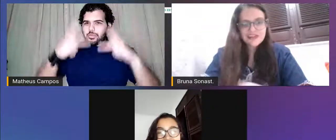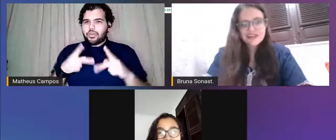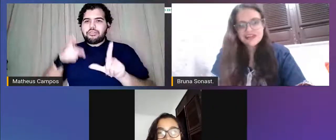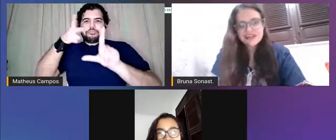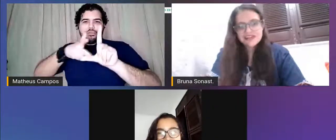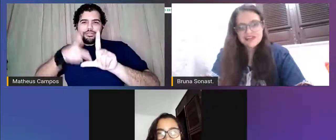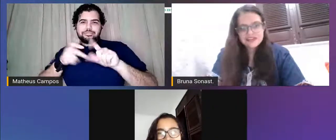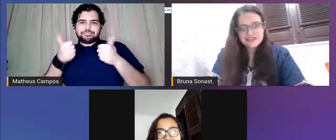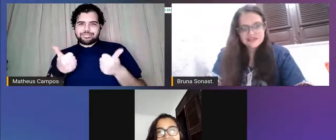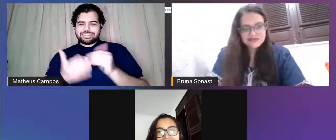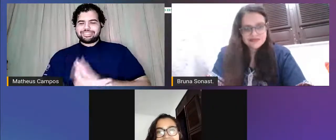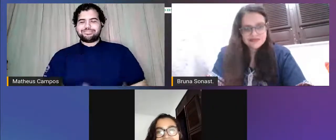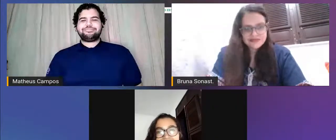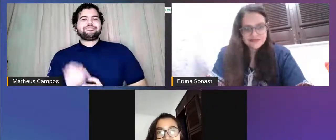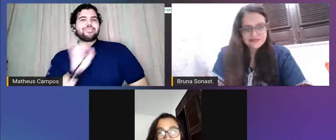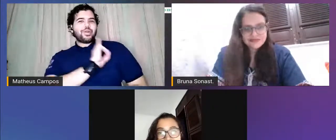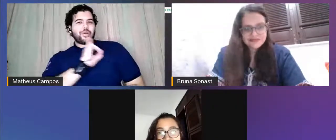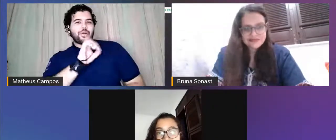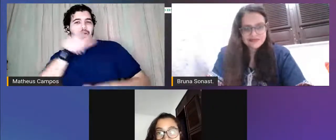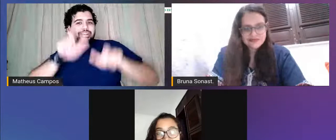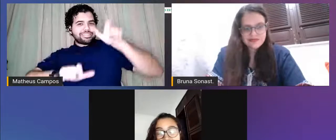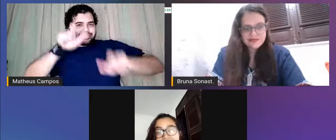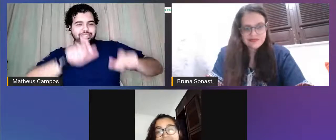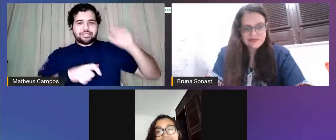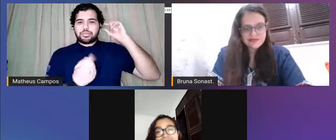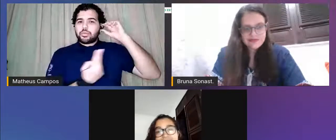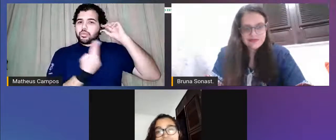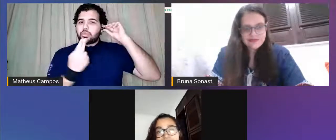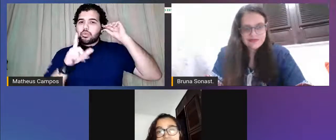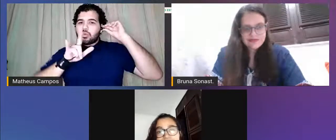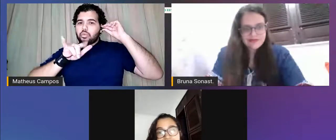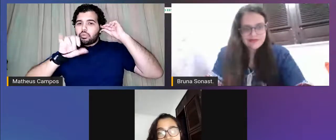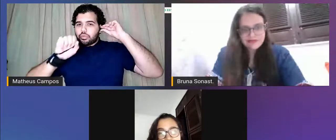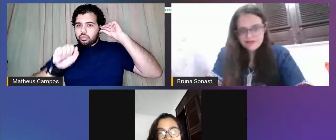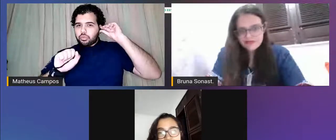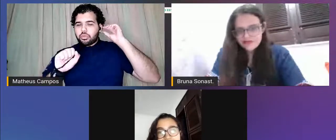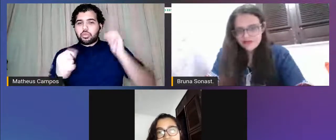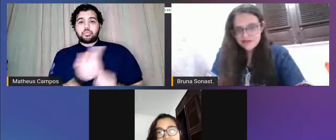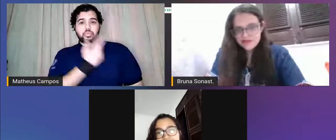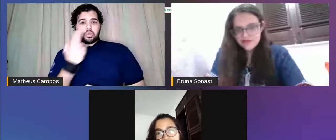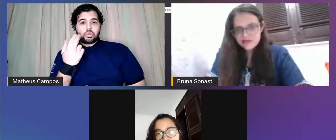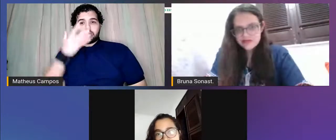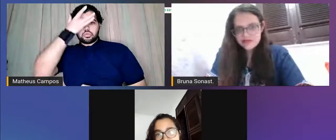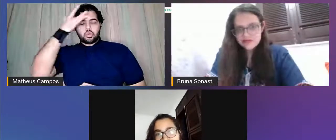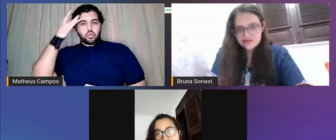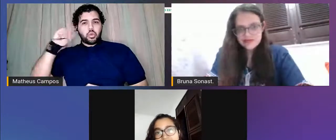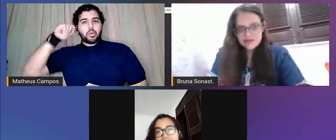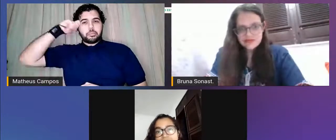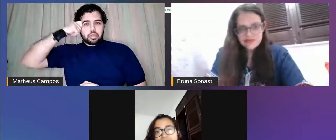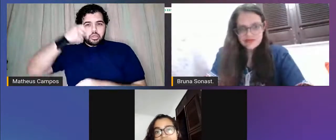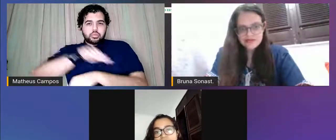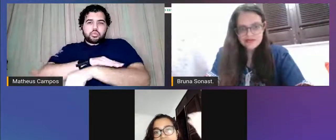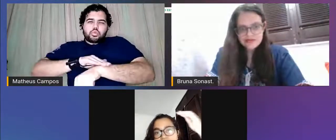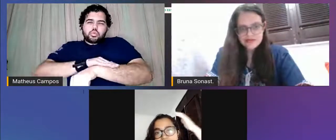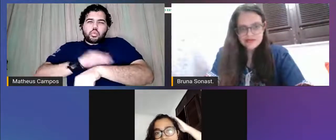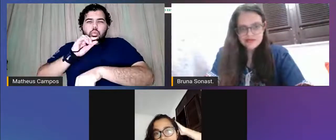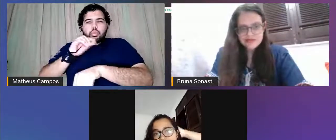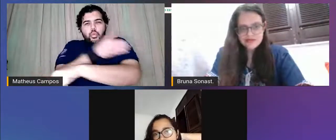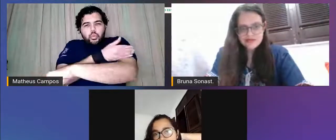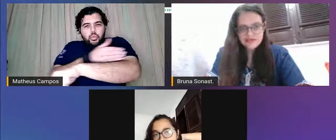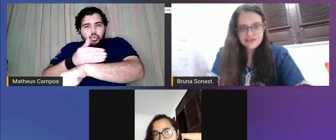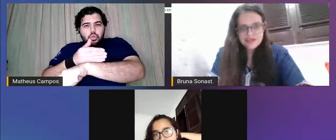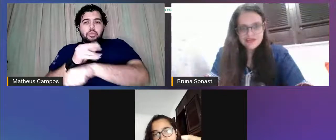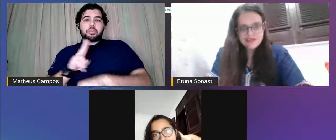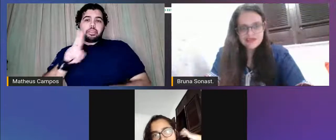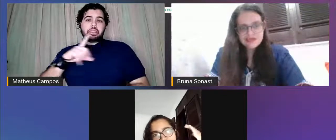Oi, gente. Eu sou Laís Eltânia. Sou uma mulher negra de pele clara. Possuo